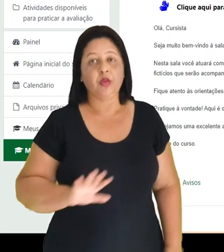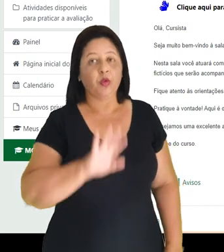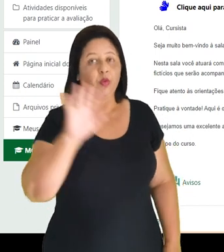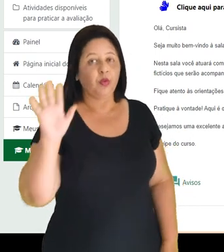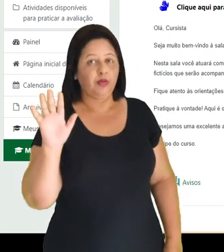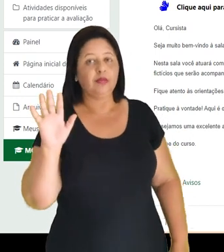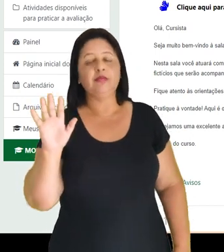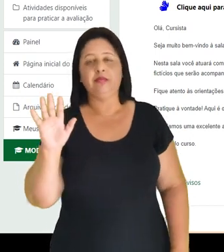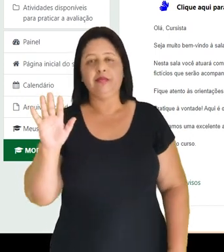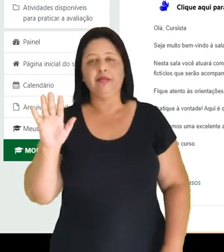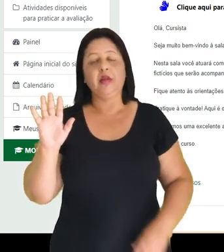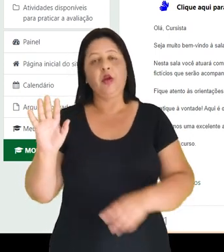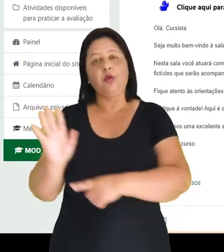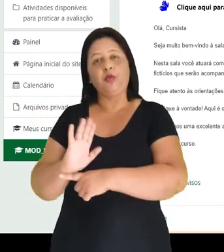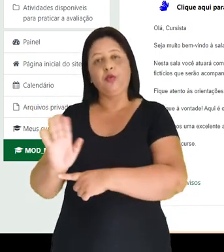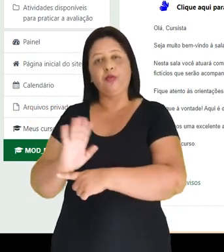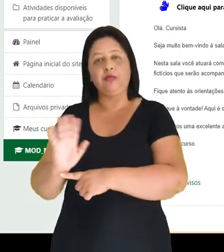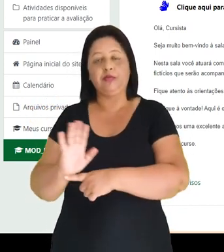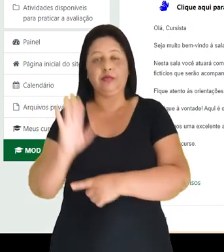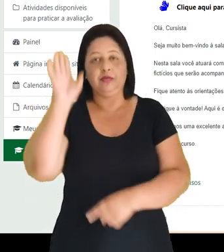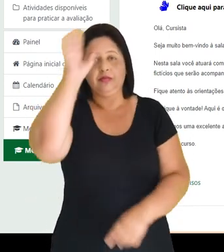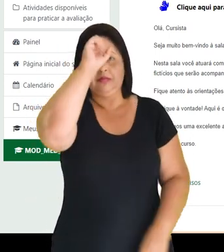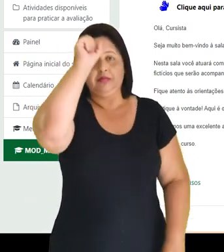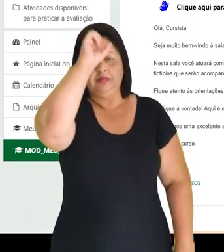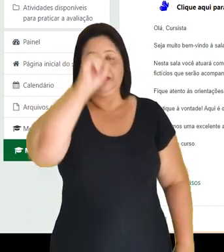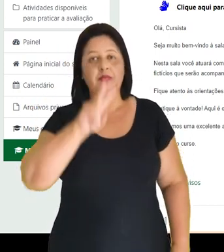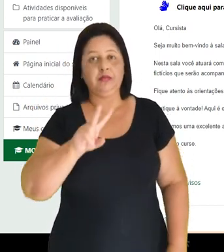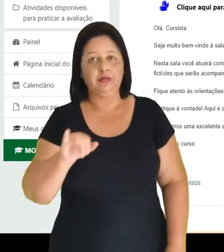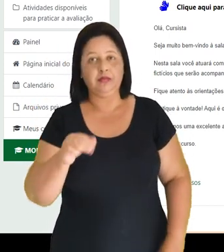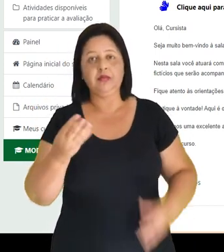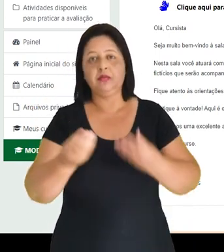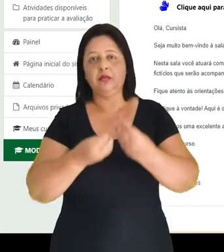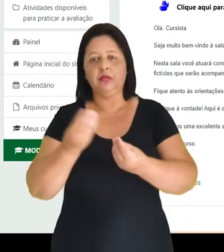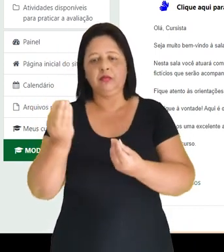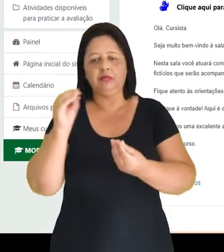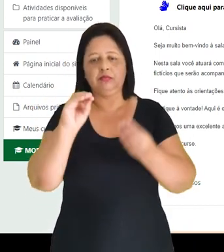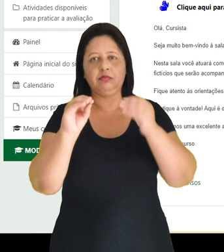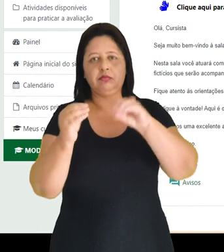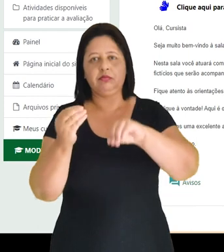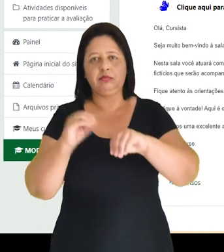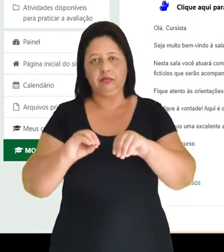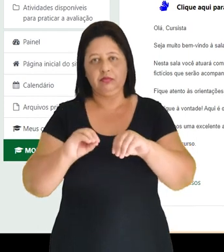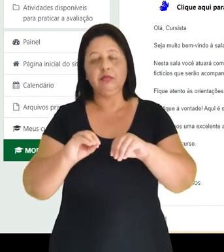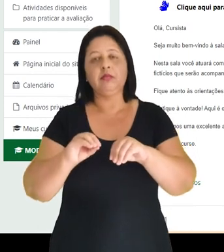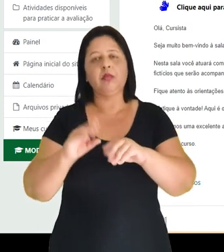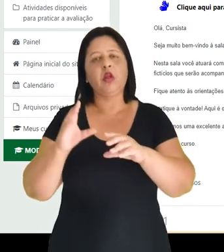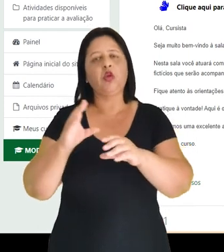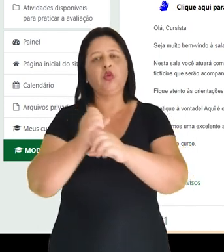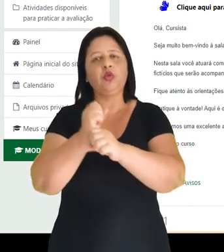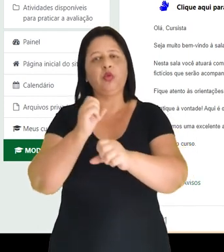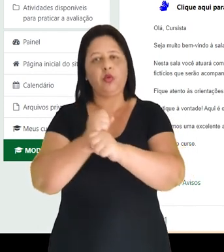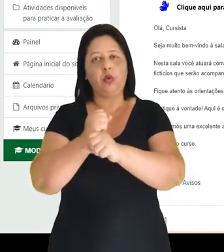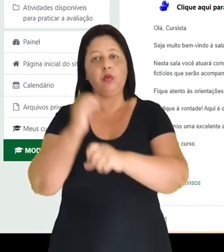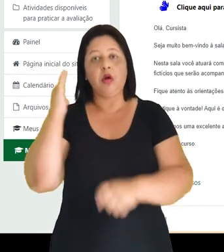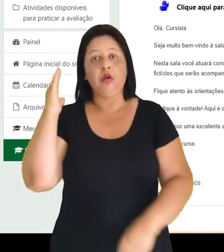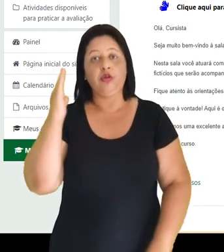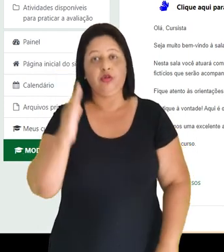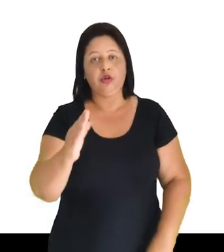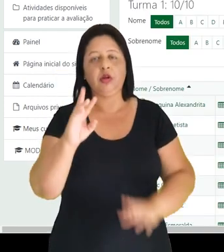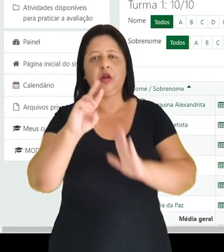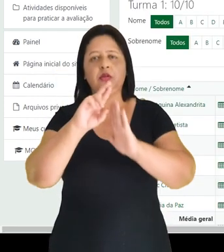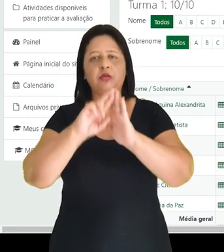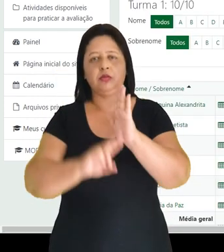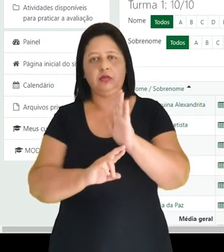Olá, neste vídeo tutorial vamos aprender a lançar uma nota diretamente no